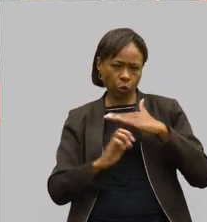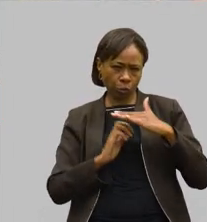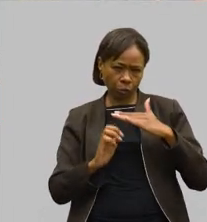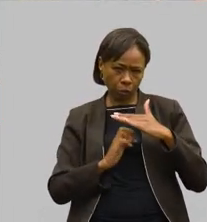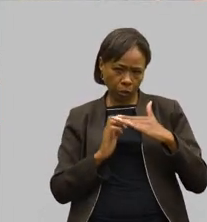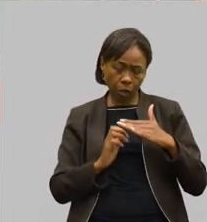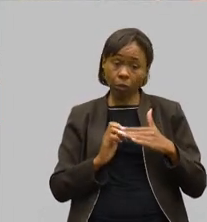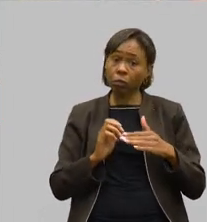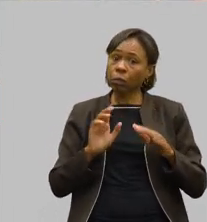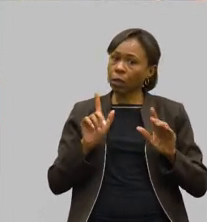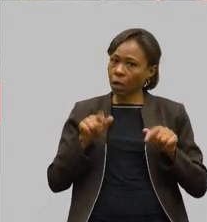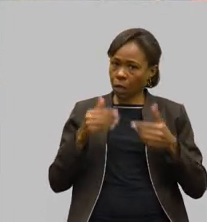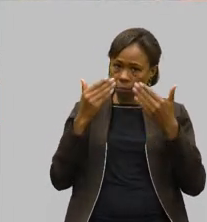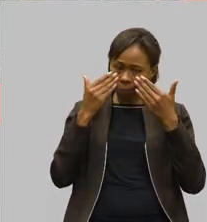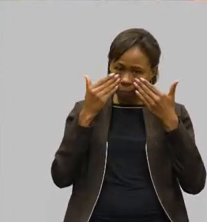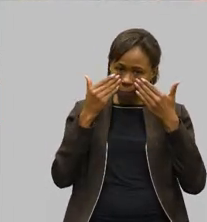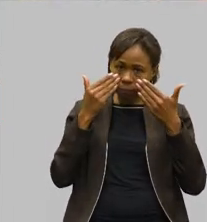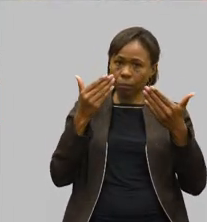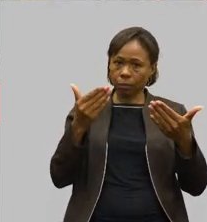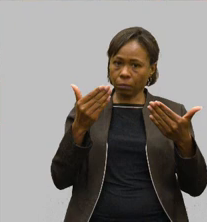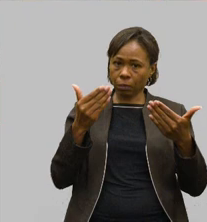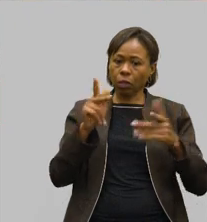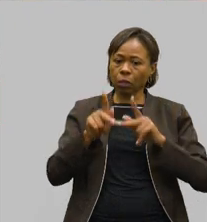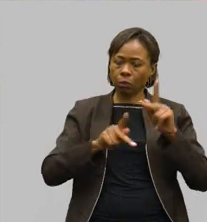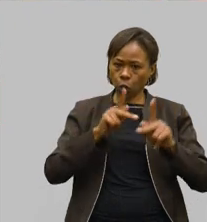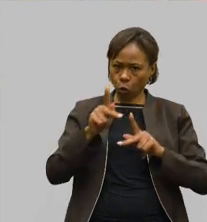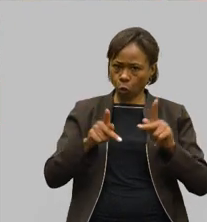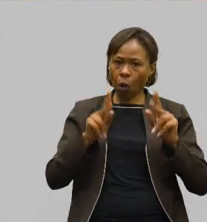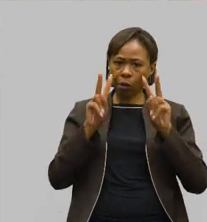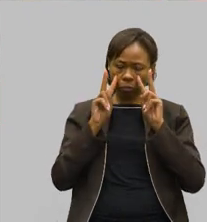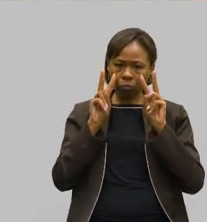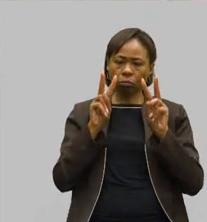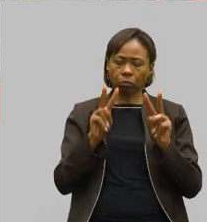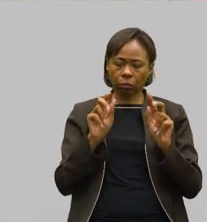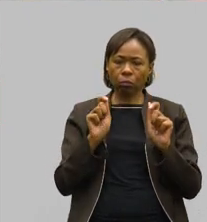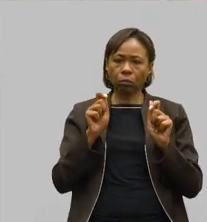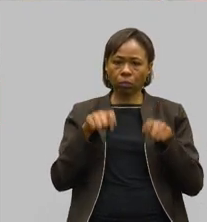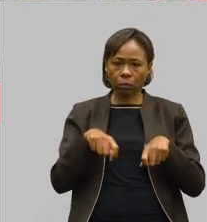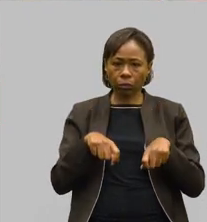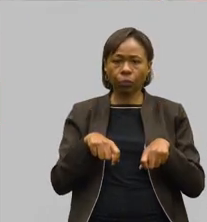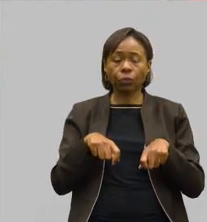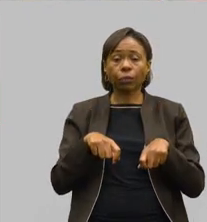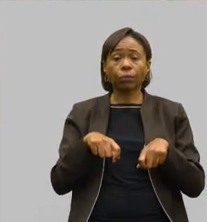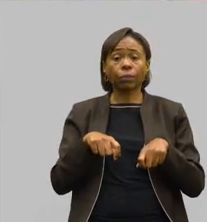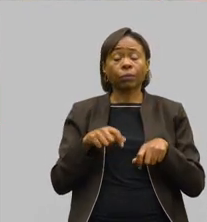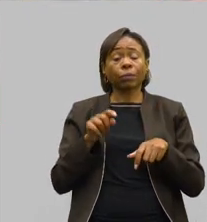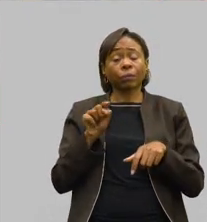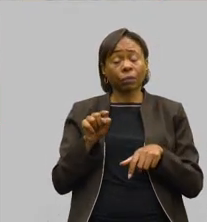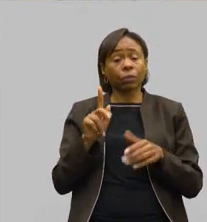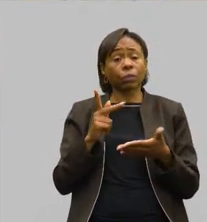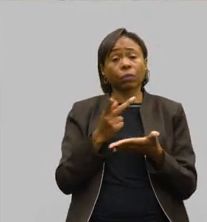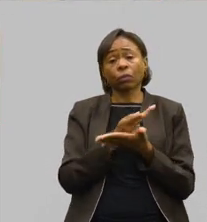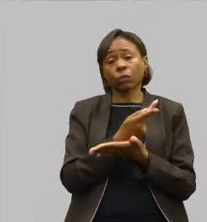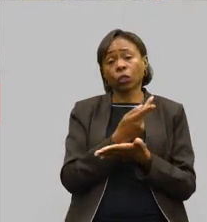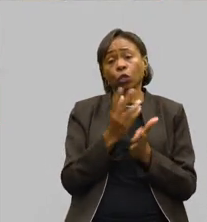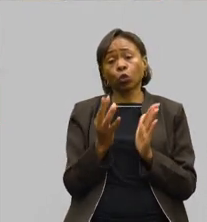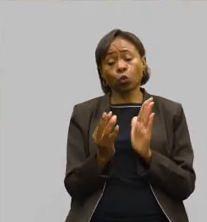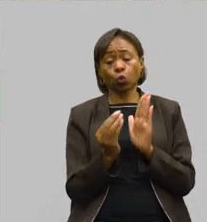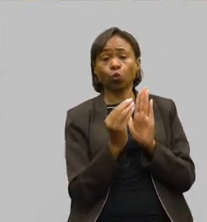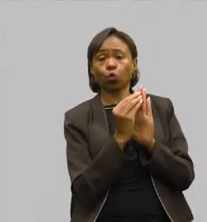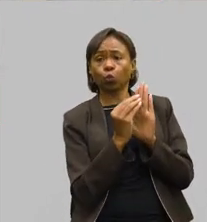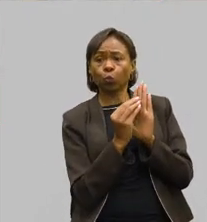pública, e ela se dá porque a inclusão dos nomes na lista pública